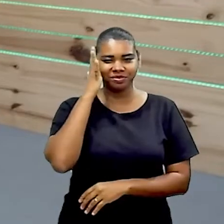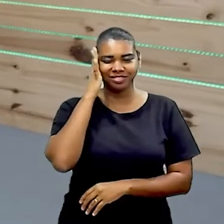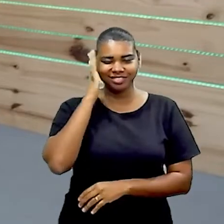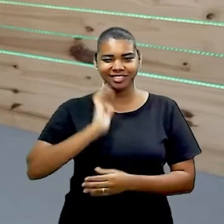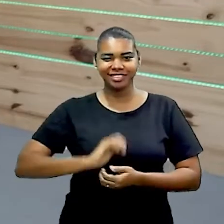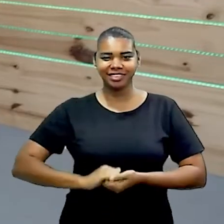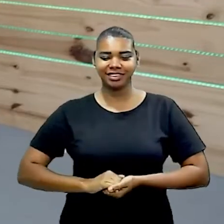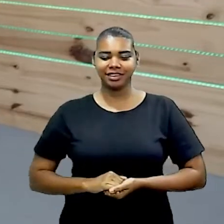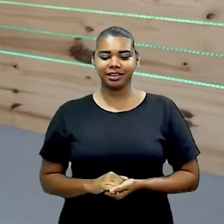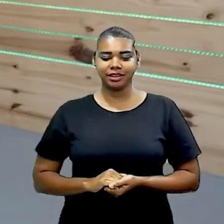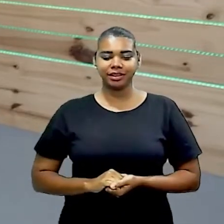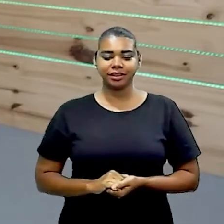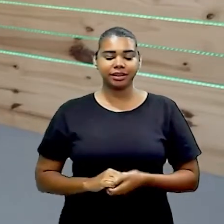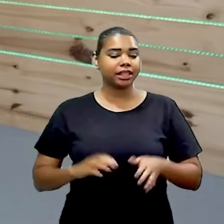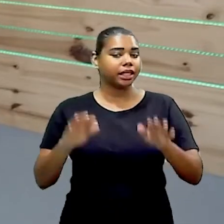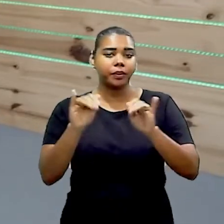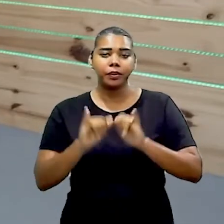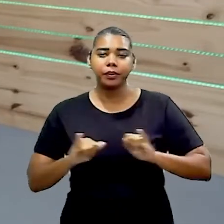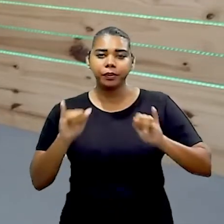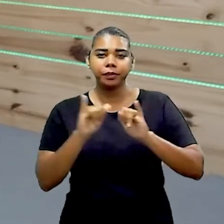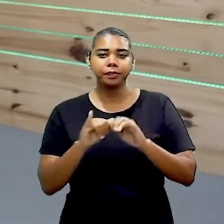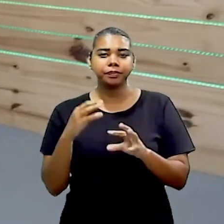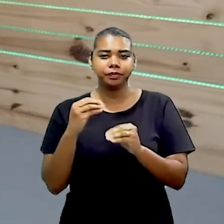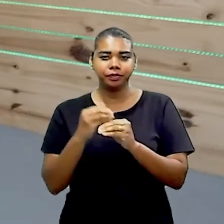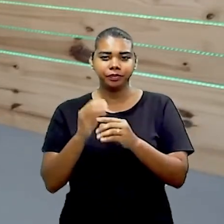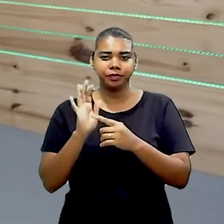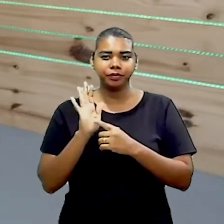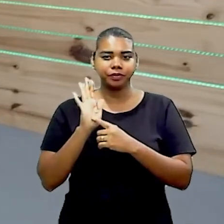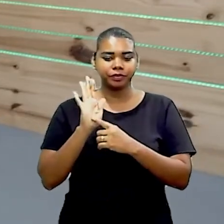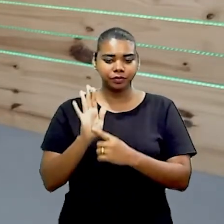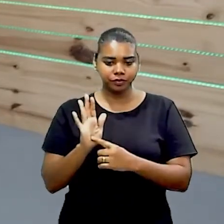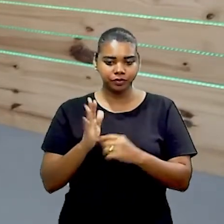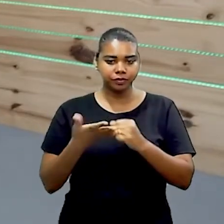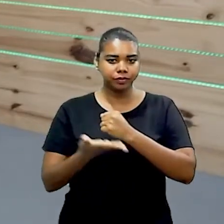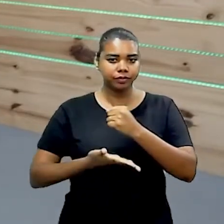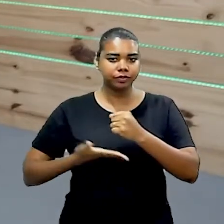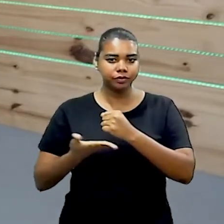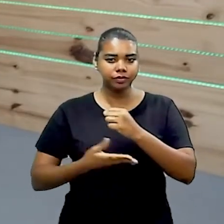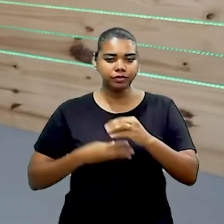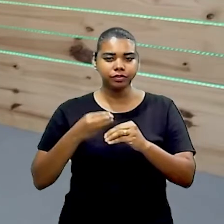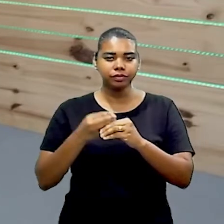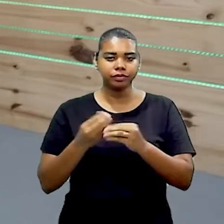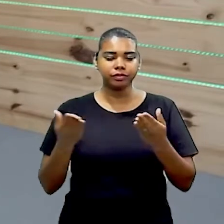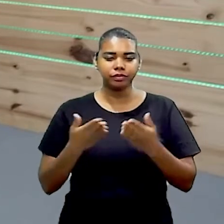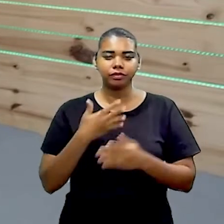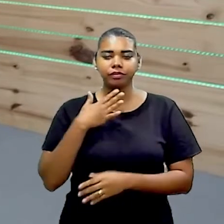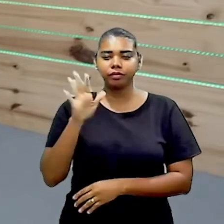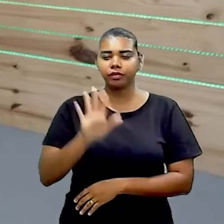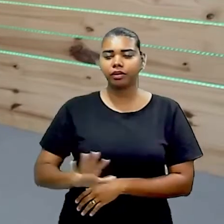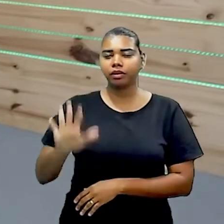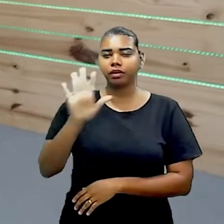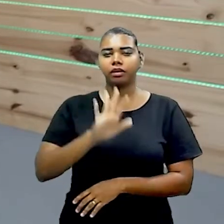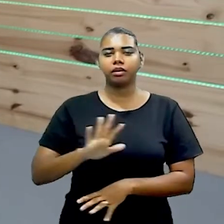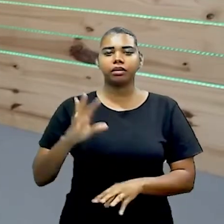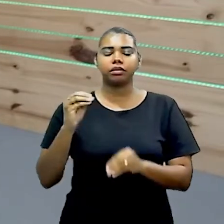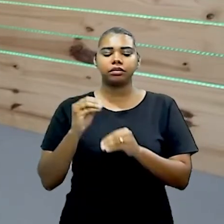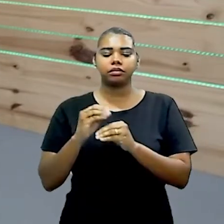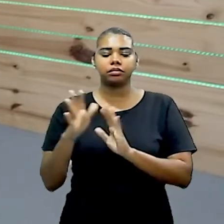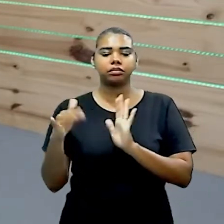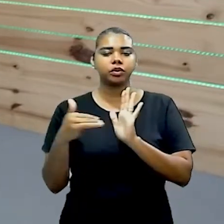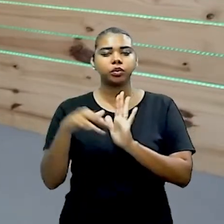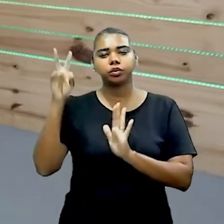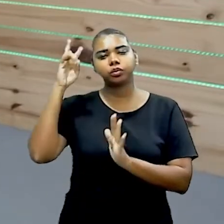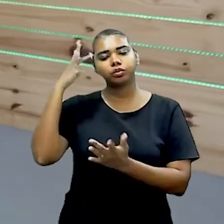simples e instintiva, é uma estrutura básica bastante reconhecível pelo público, pois todas as